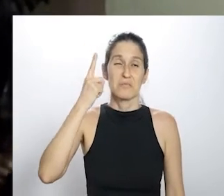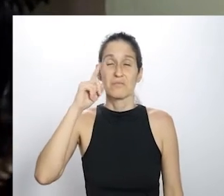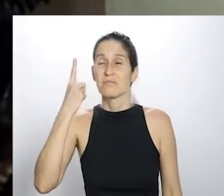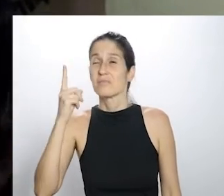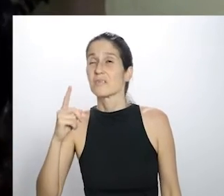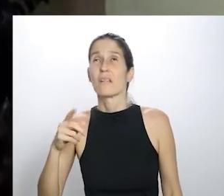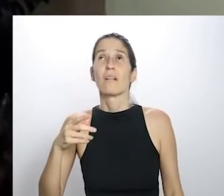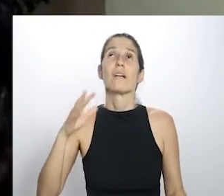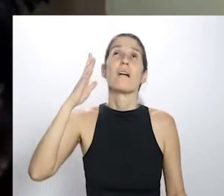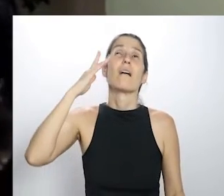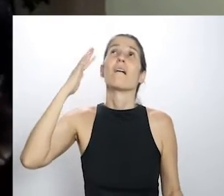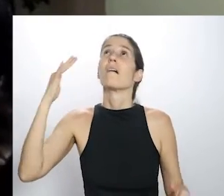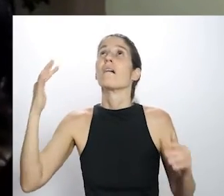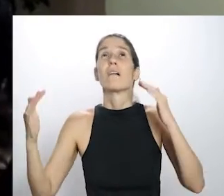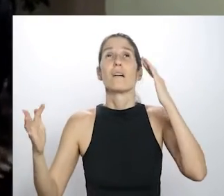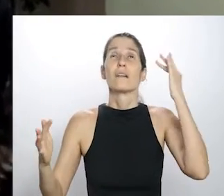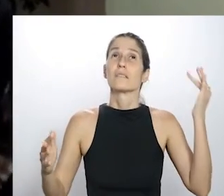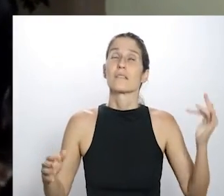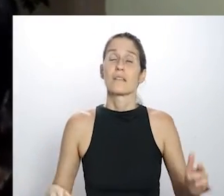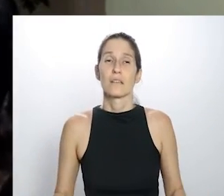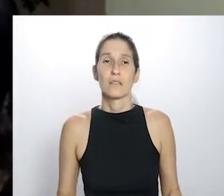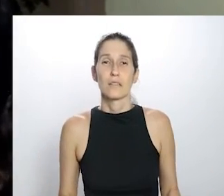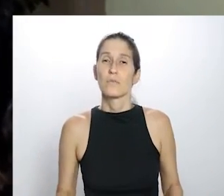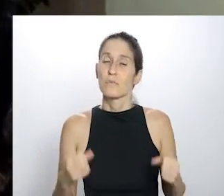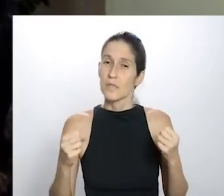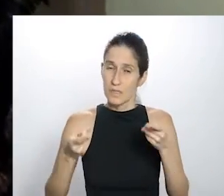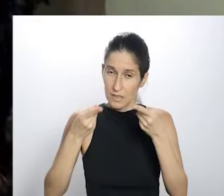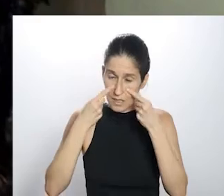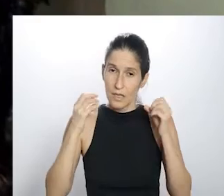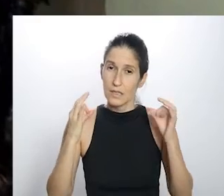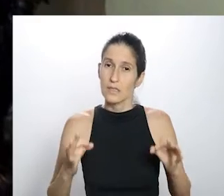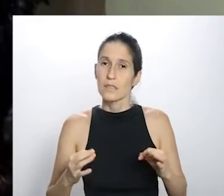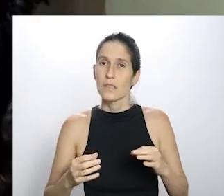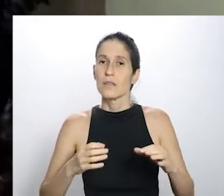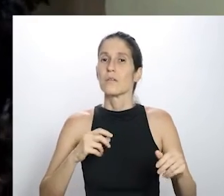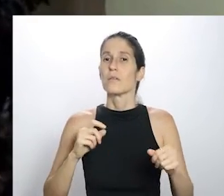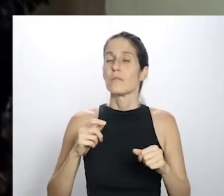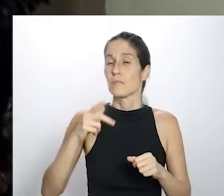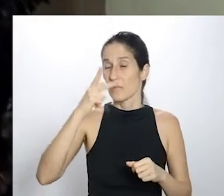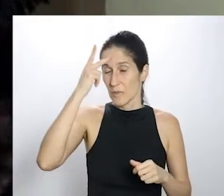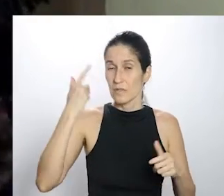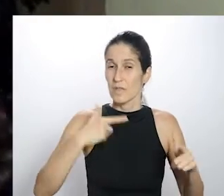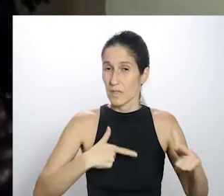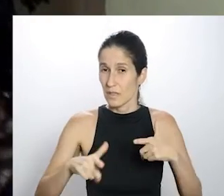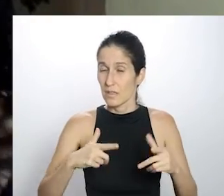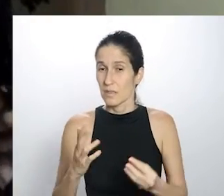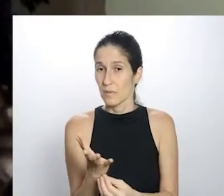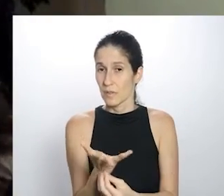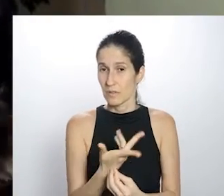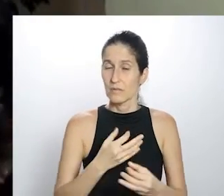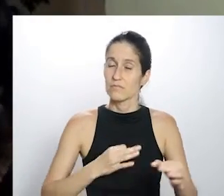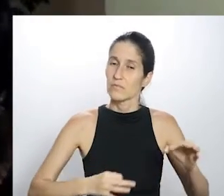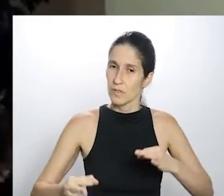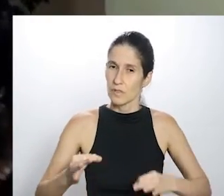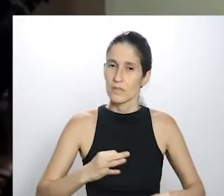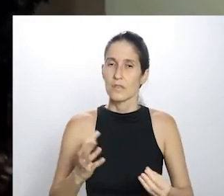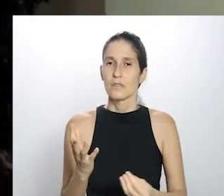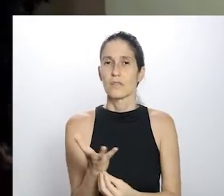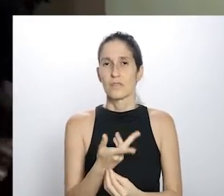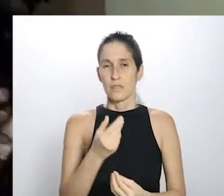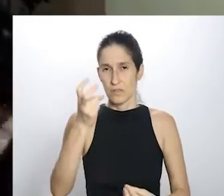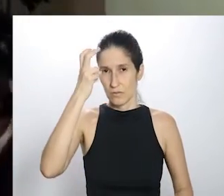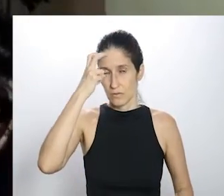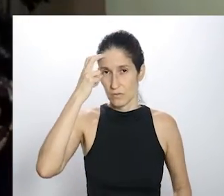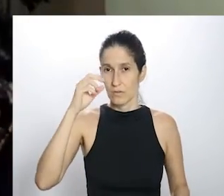população não está muito atenta, então, que a gente fique atento também a isso, para quem, os trabalhadores, quem faz cultura, dos artistas aos